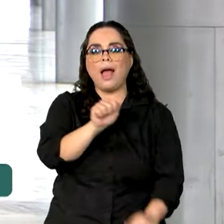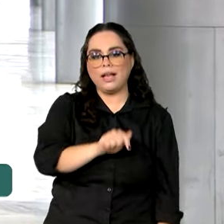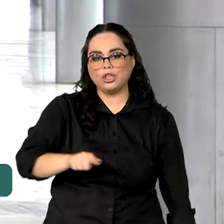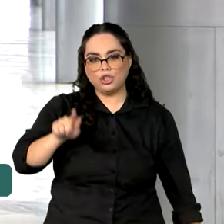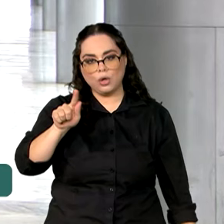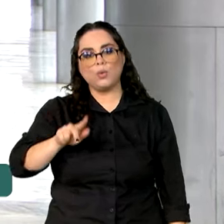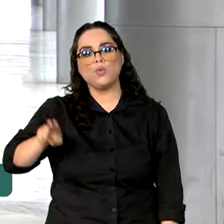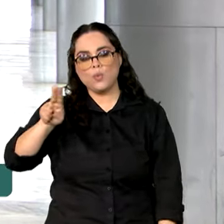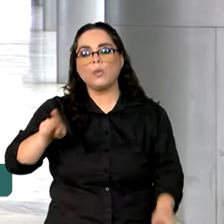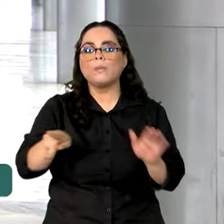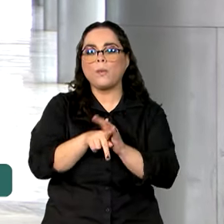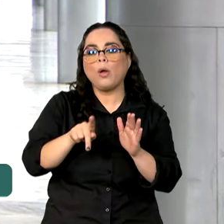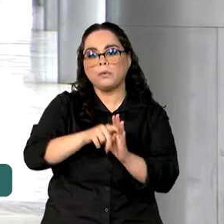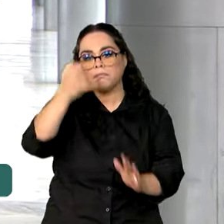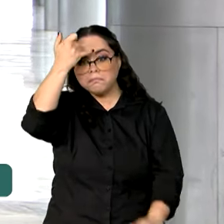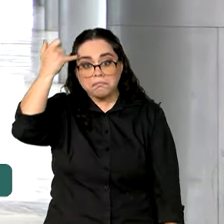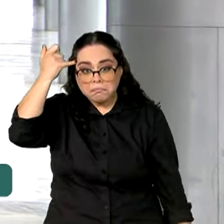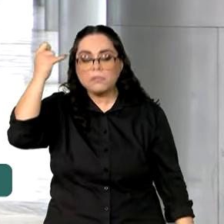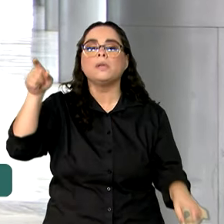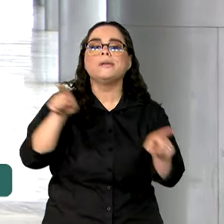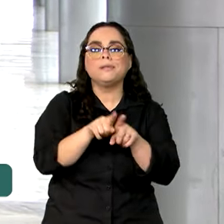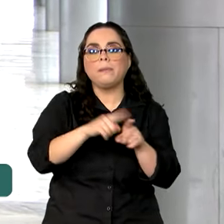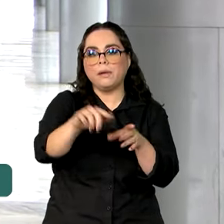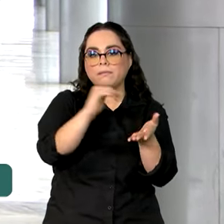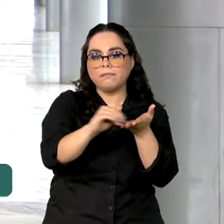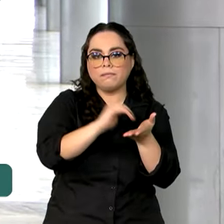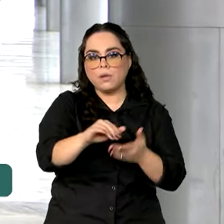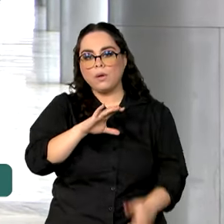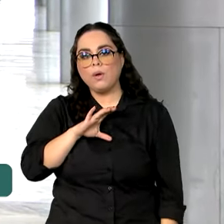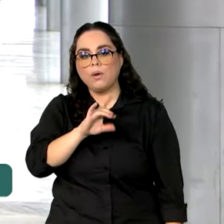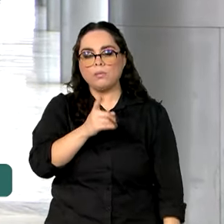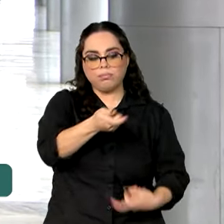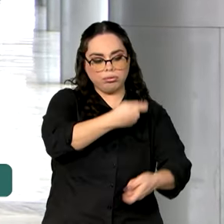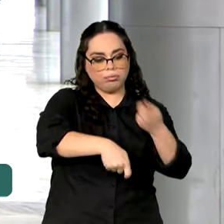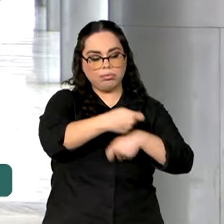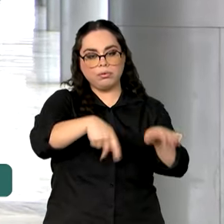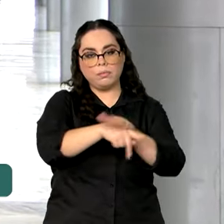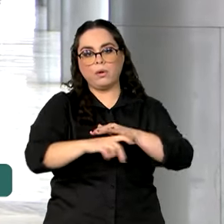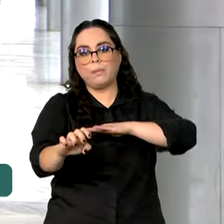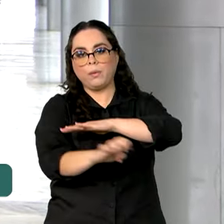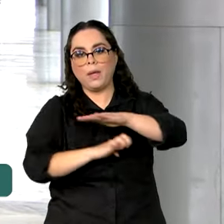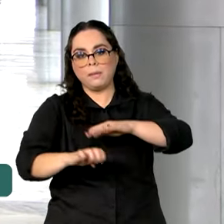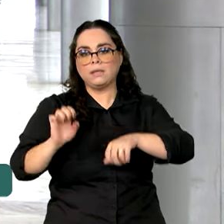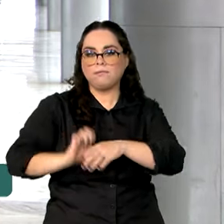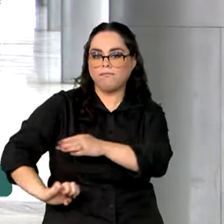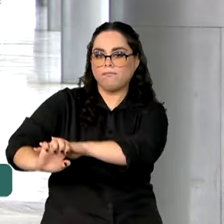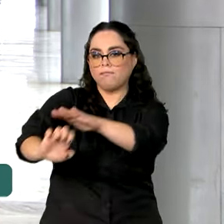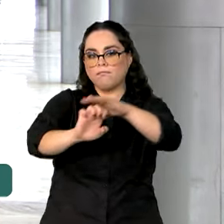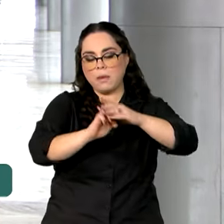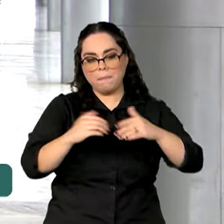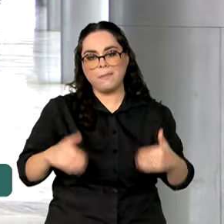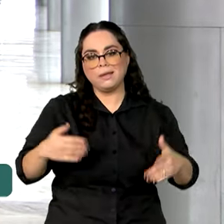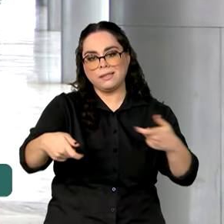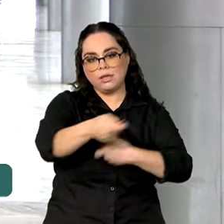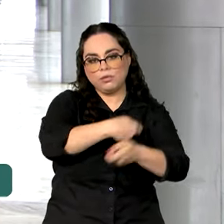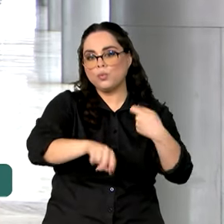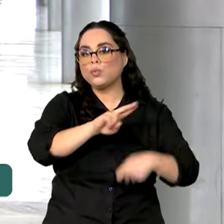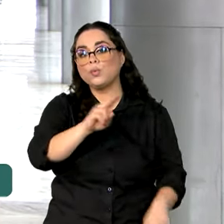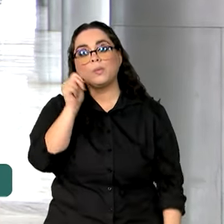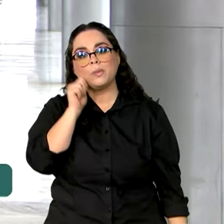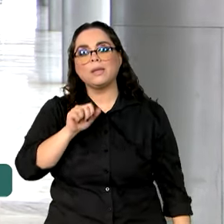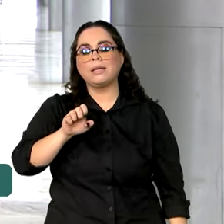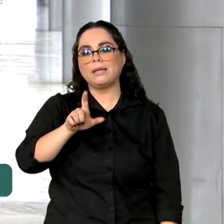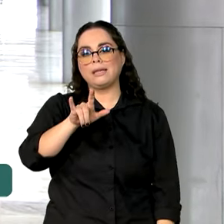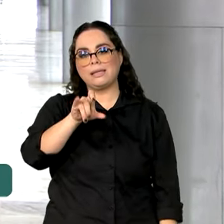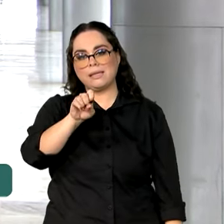União, Jorge Messias, e a secretária de Coordenação e Governança das Empresas Estatais, do Ministério da Gestão, Elisa Vieira.